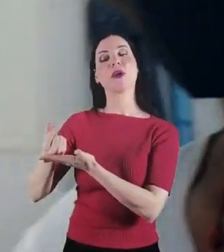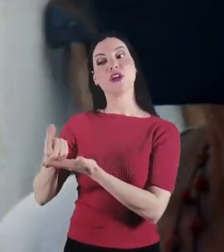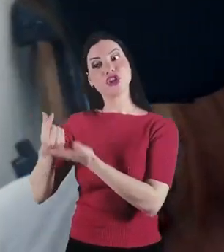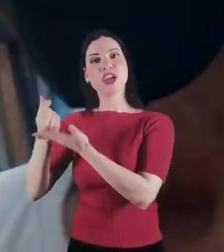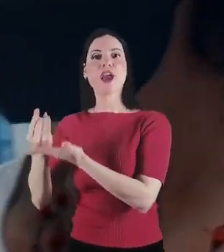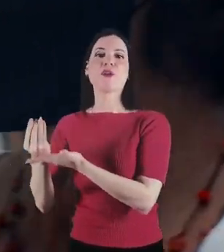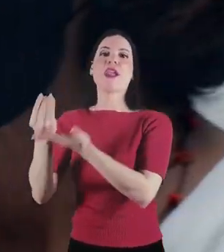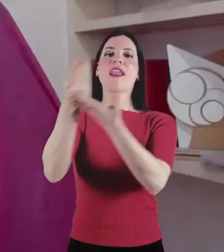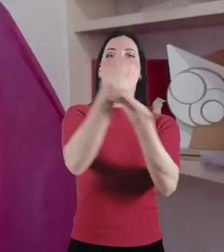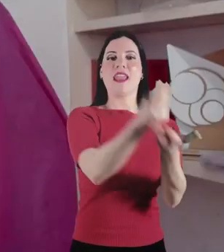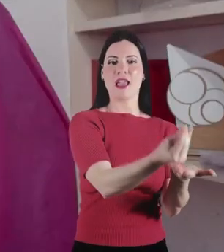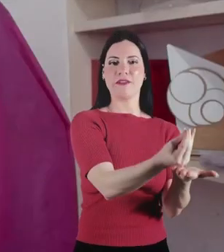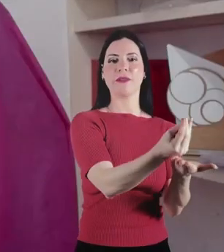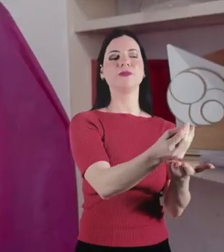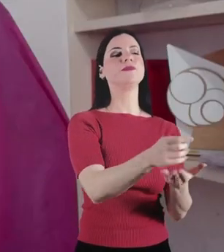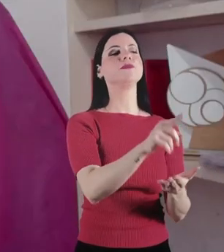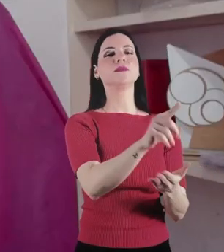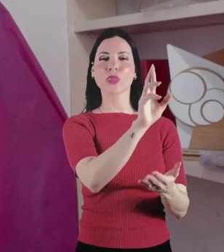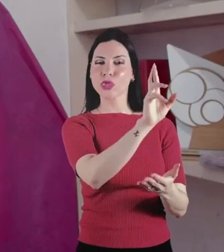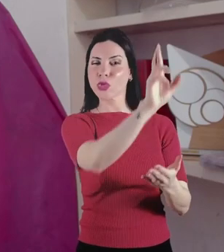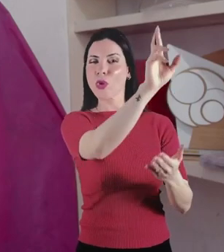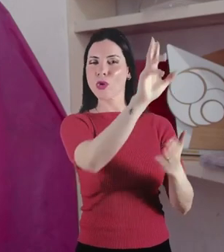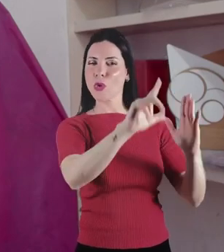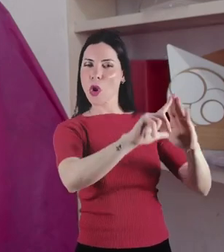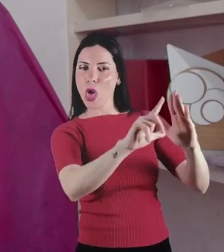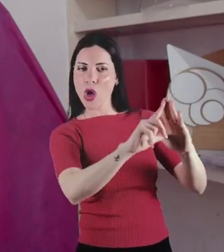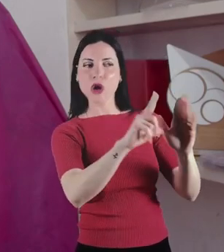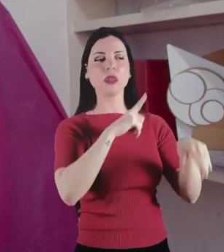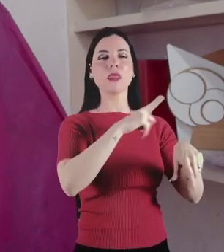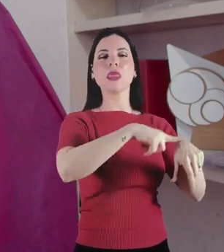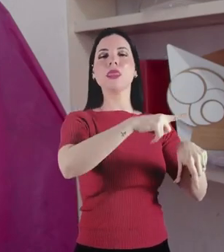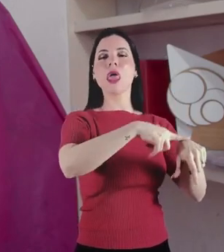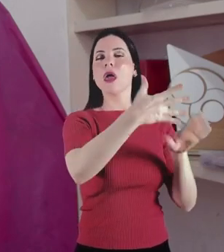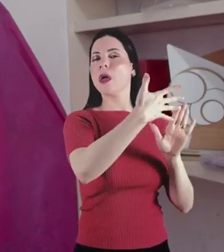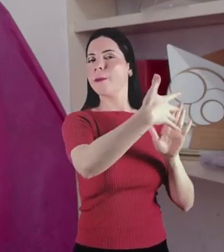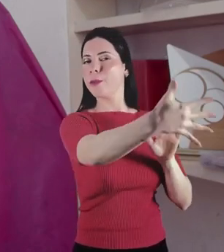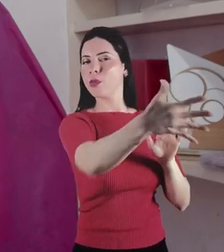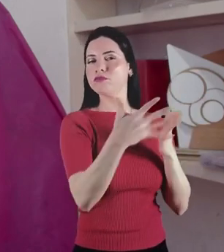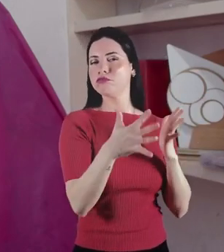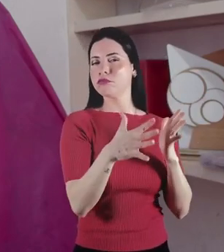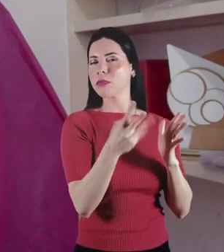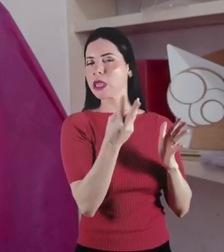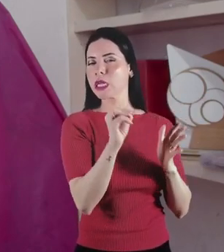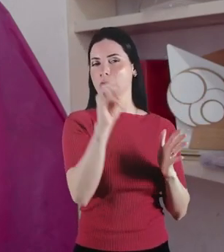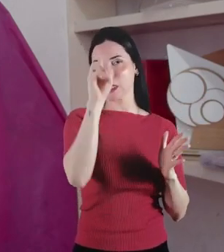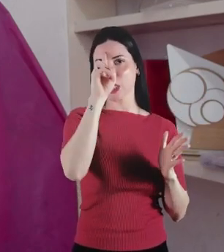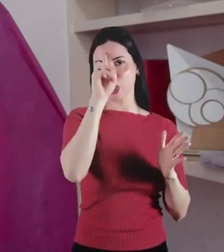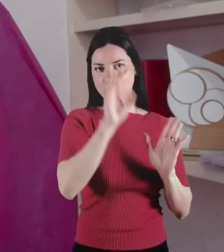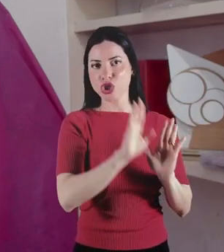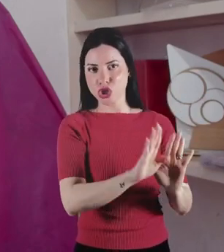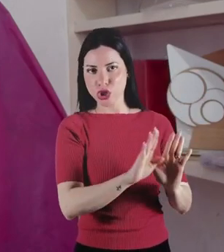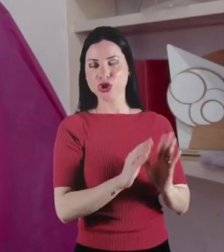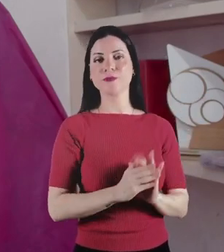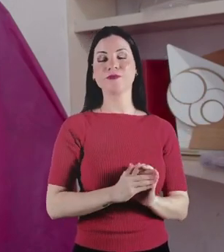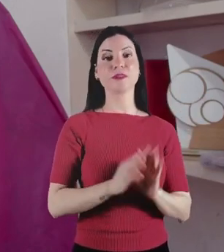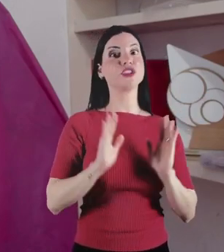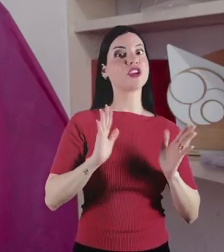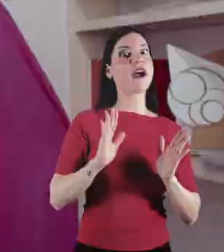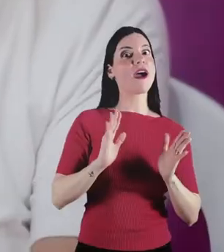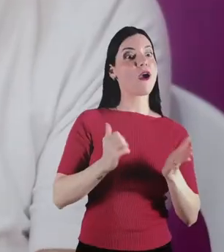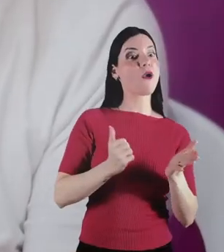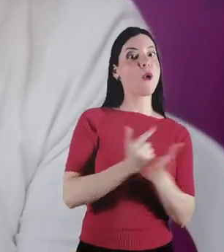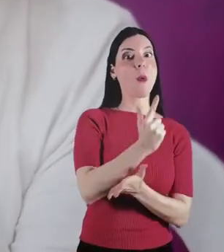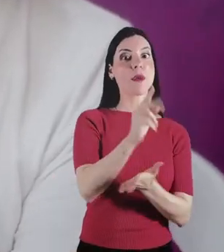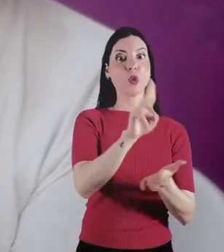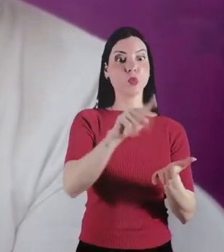no comércio, e esse comerciante, ele fica um período de 30 dias,